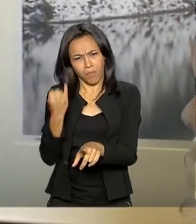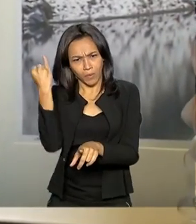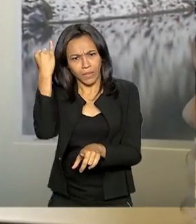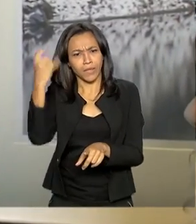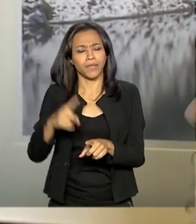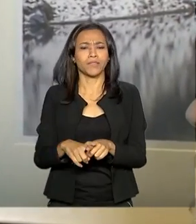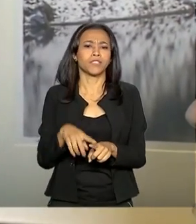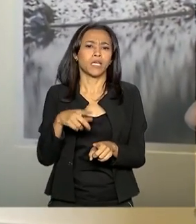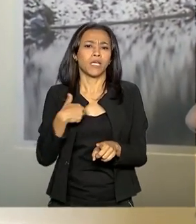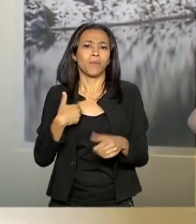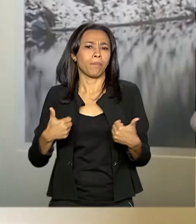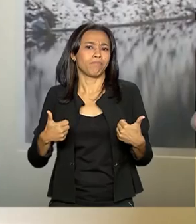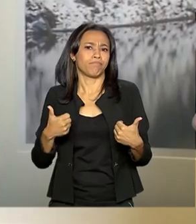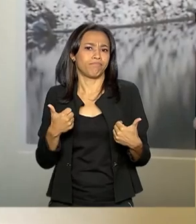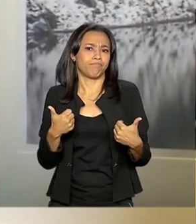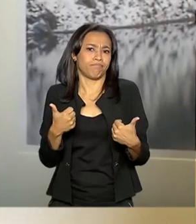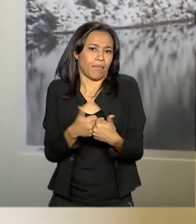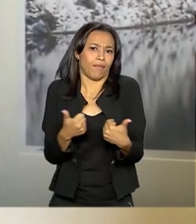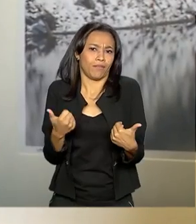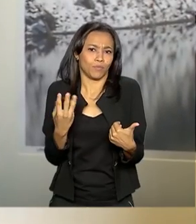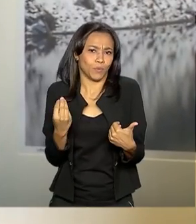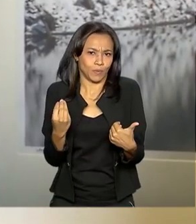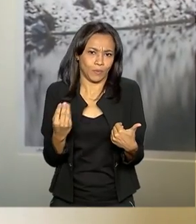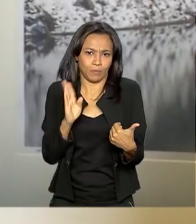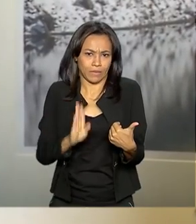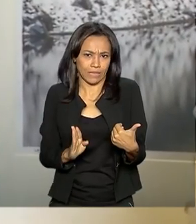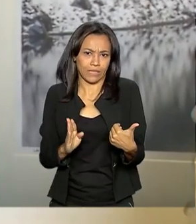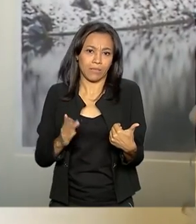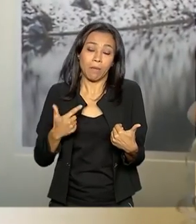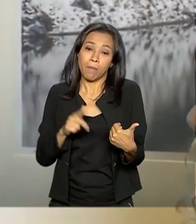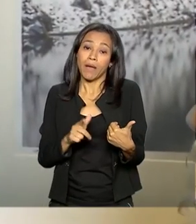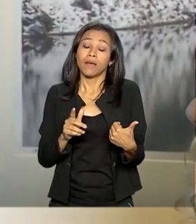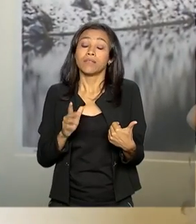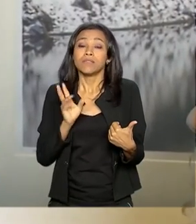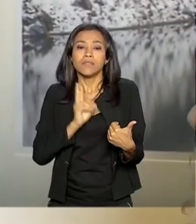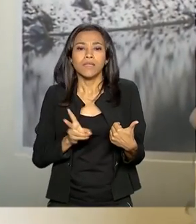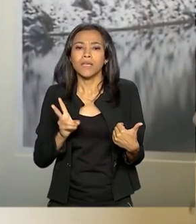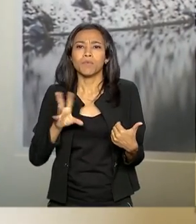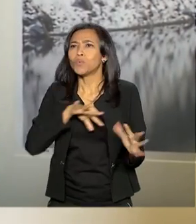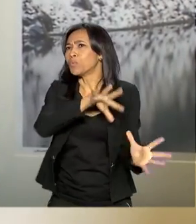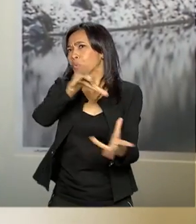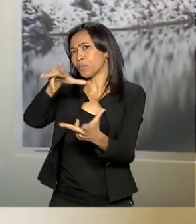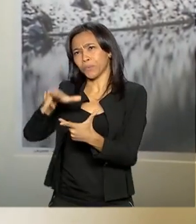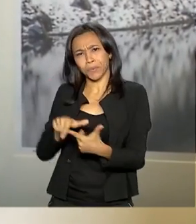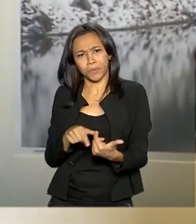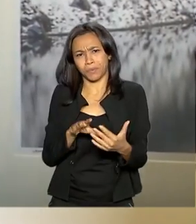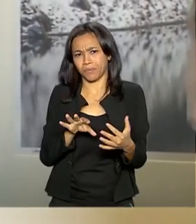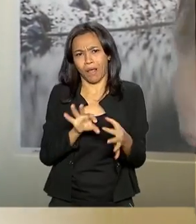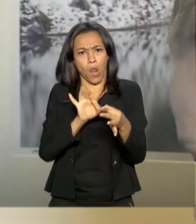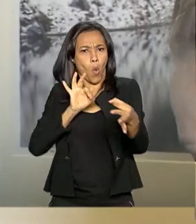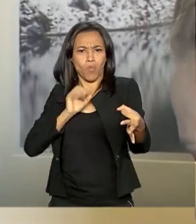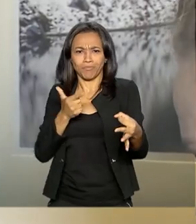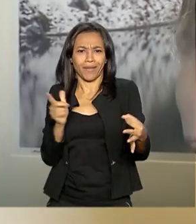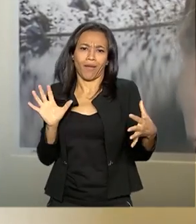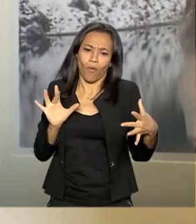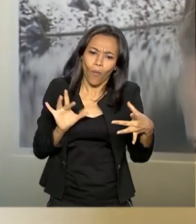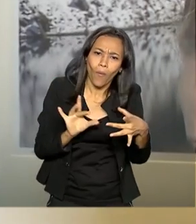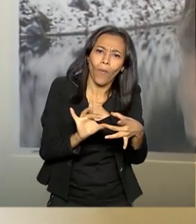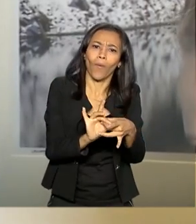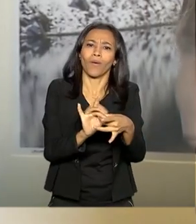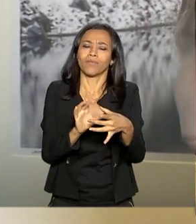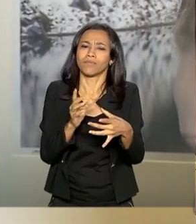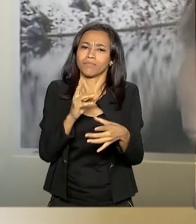divisa conosco, mas as distâncias cada vez diminuem mais no mundo todo. E, no que for possível,